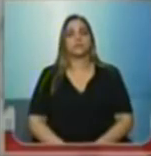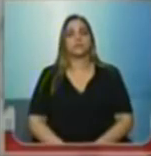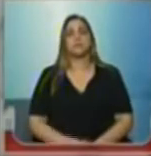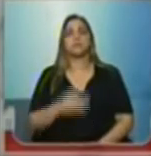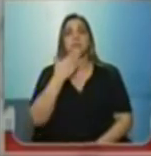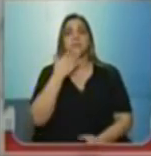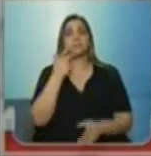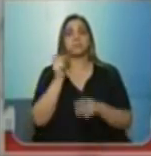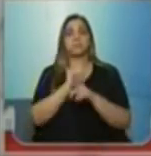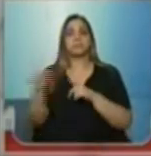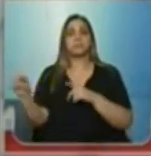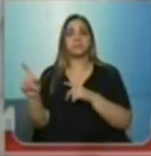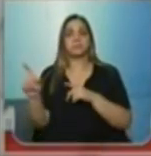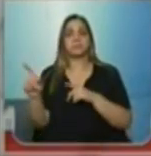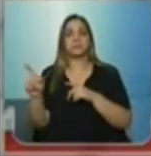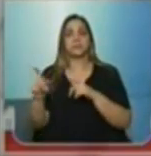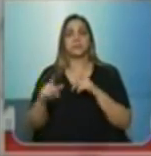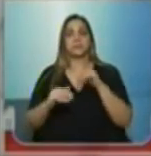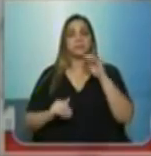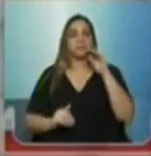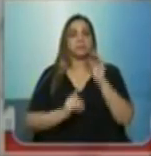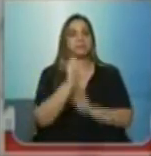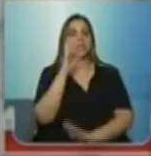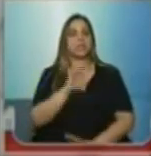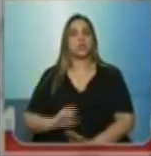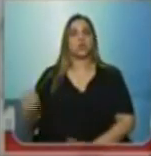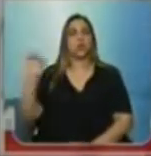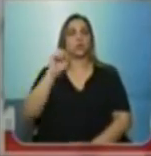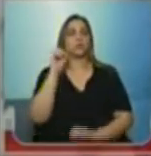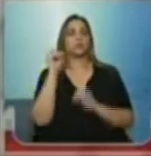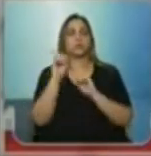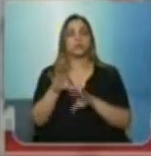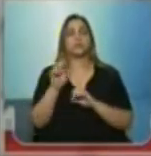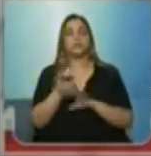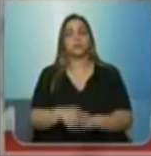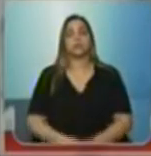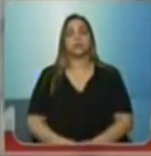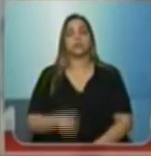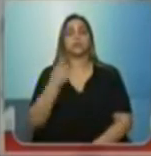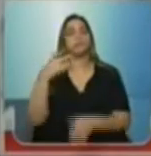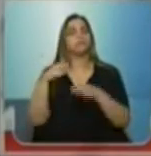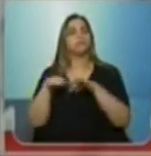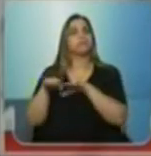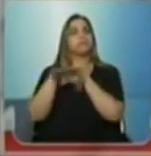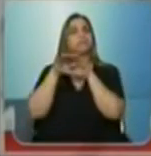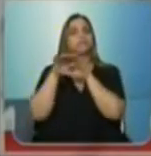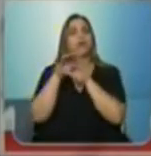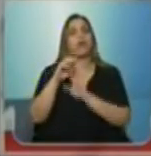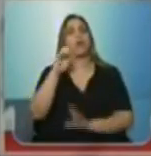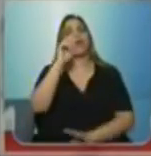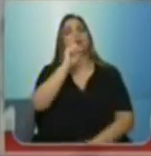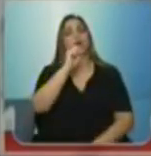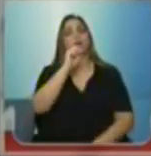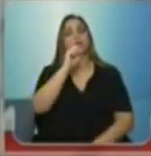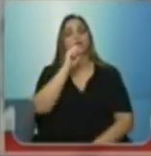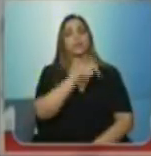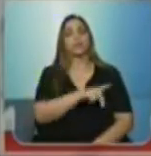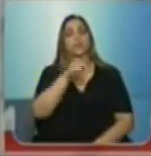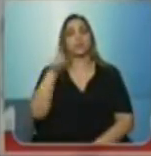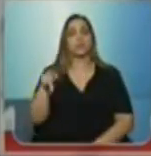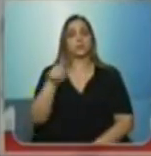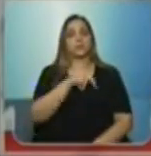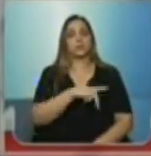exoneração da rede estadual de ensino. seria o equivalente aproximadamente a 8 professores,